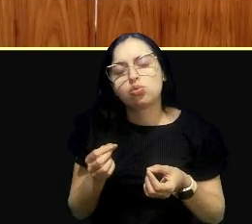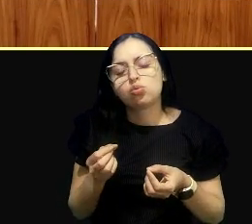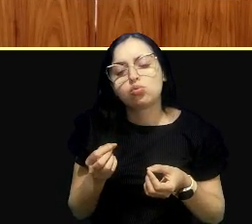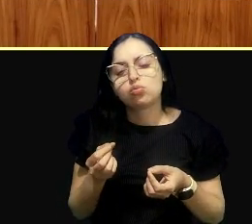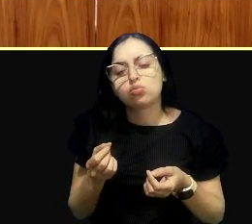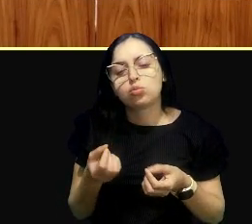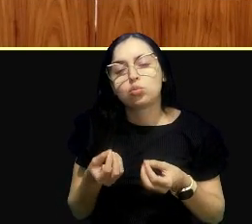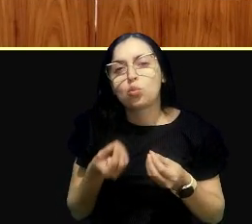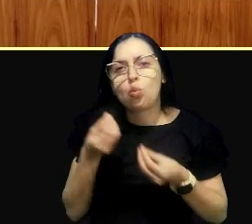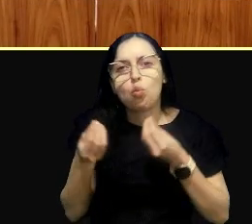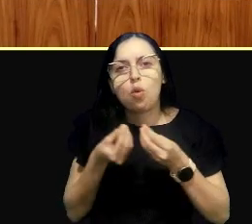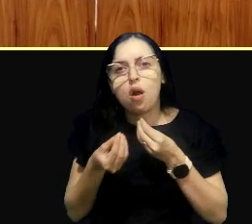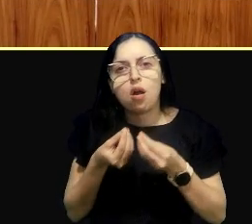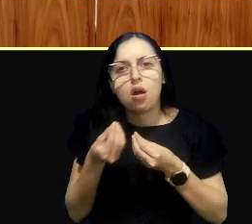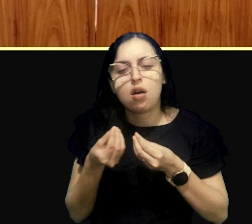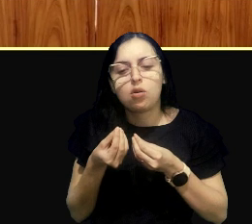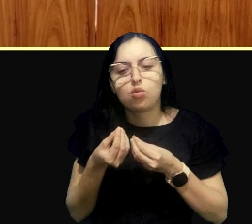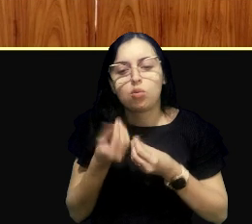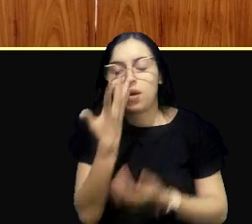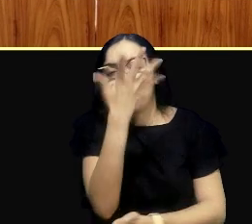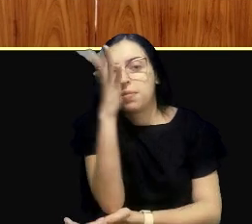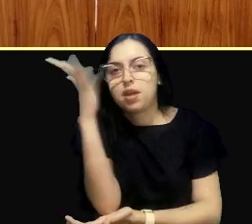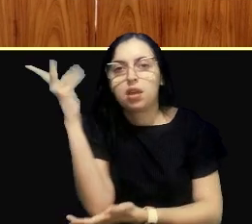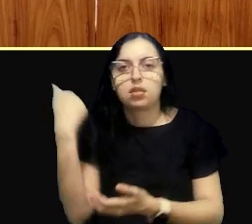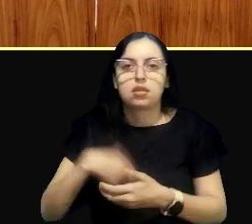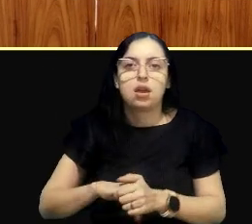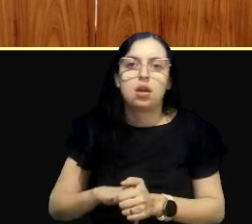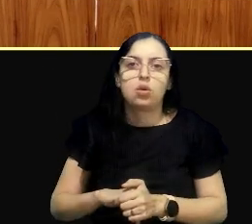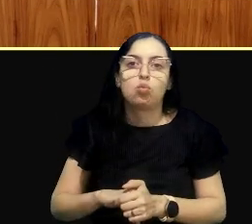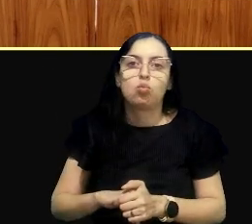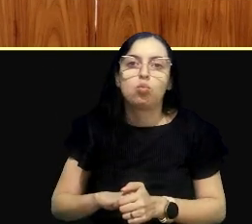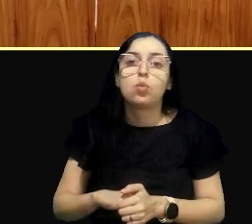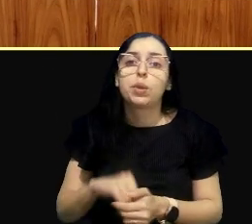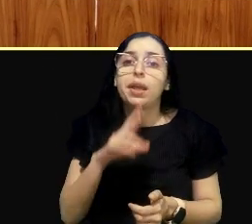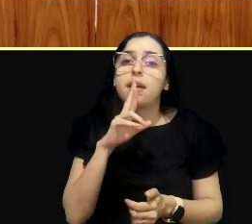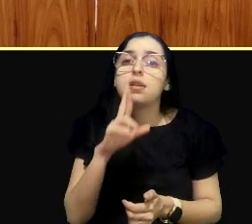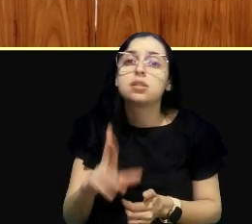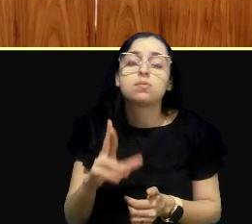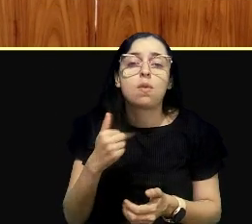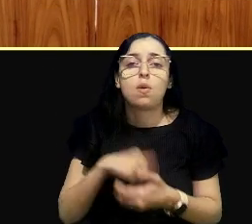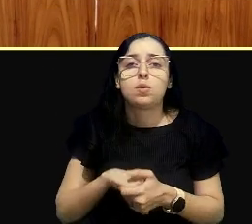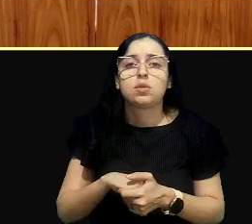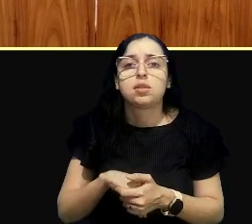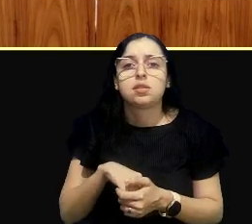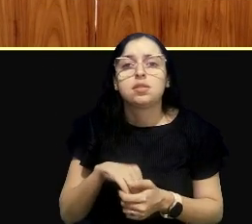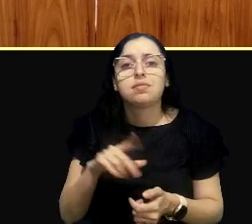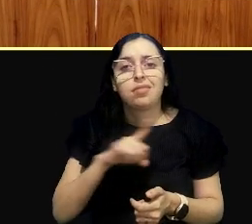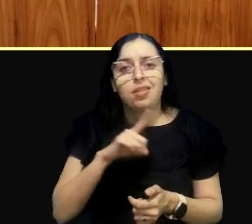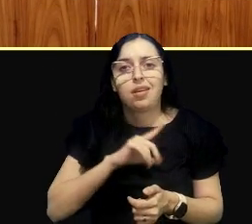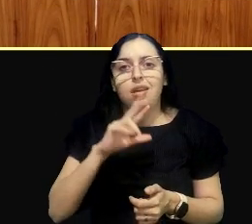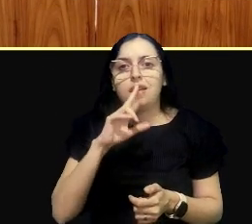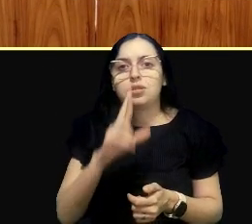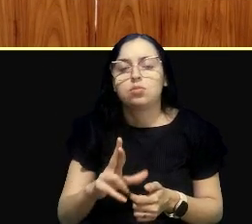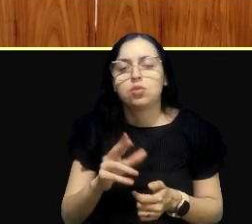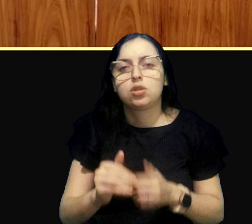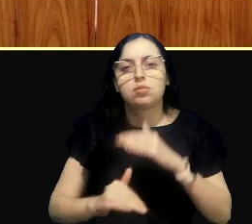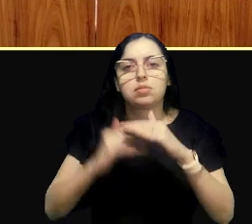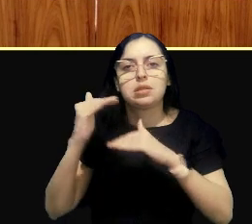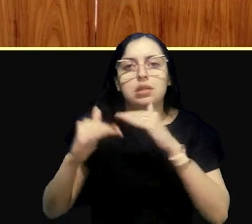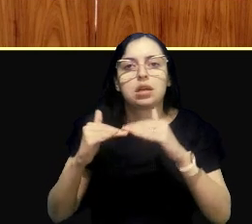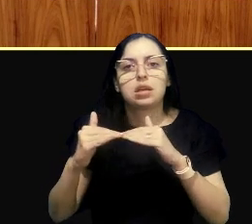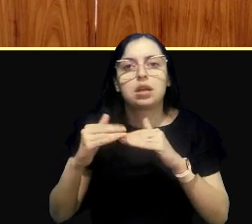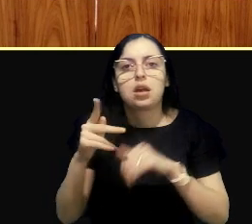num litígio ambiental, há soluções, eu não digo uma decisão, mas há soluções, passariam-se a